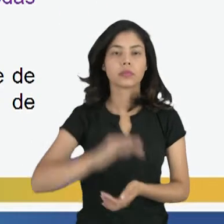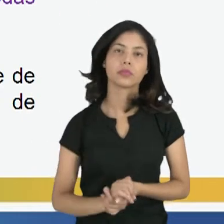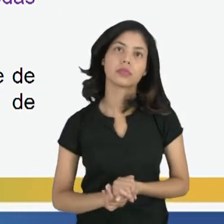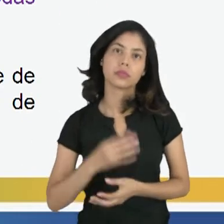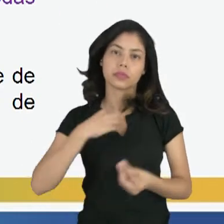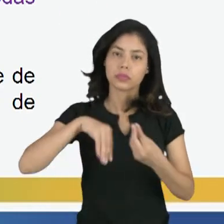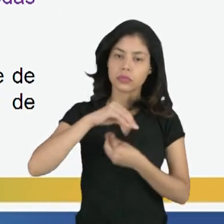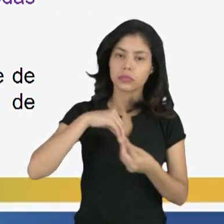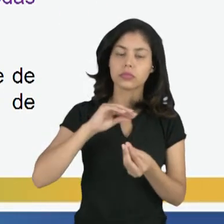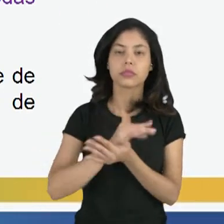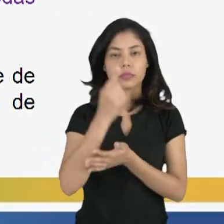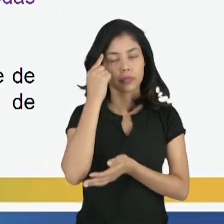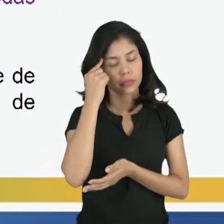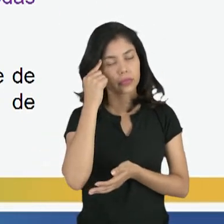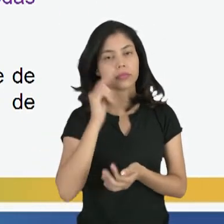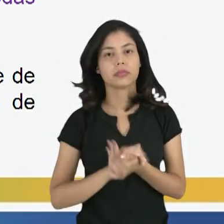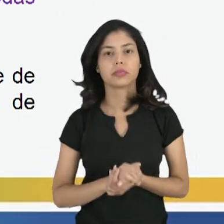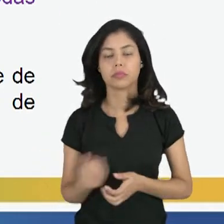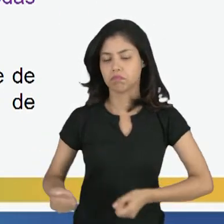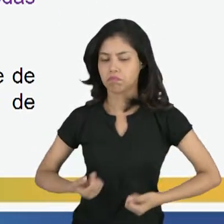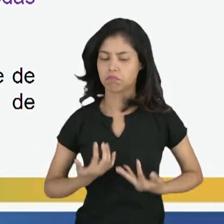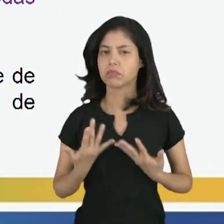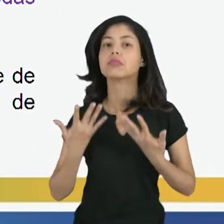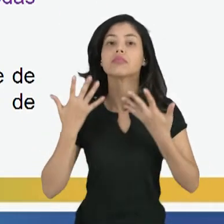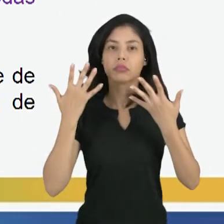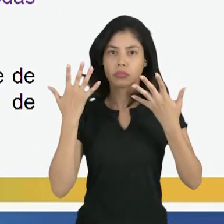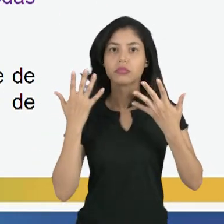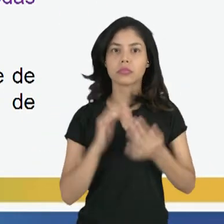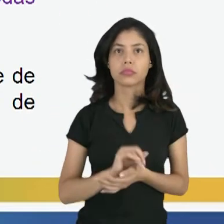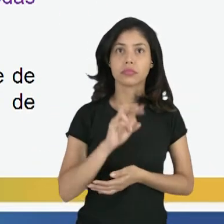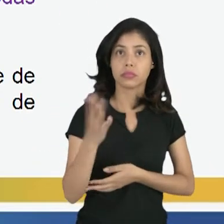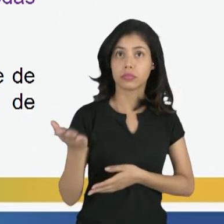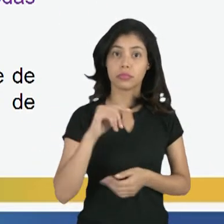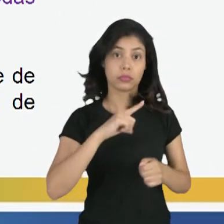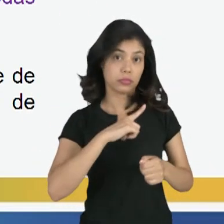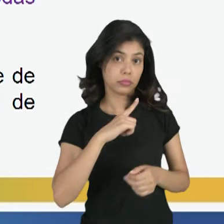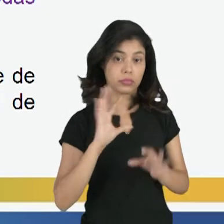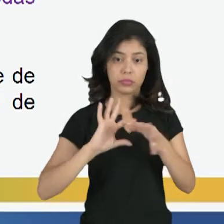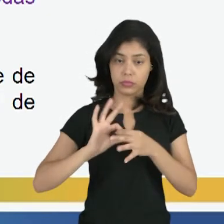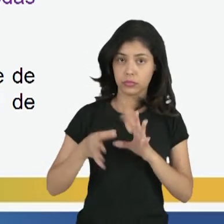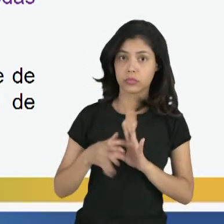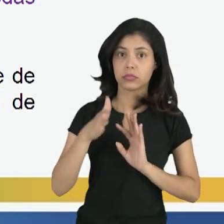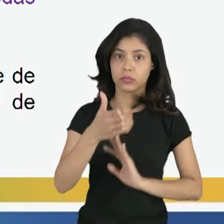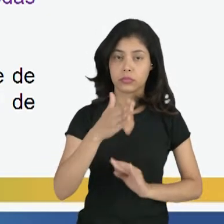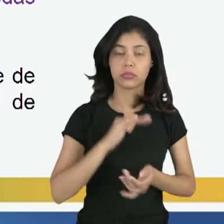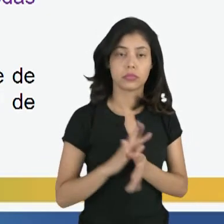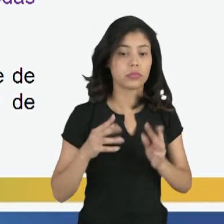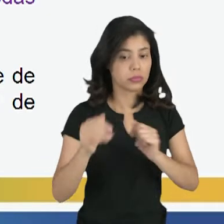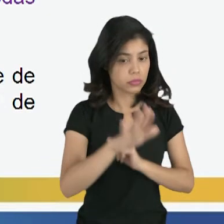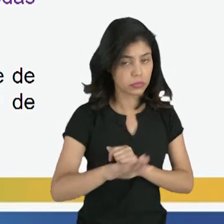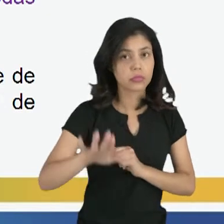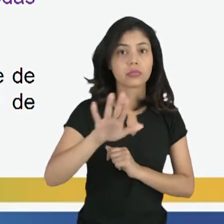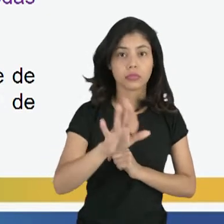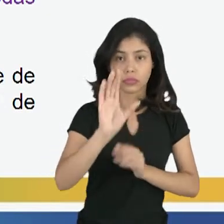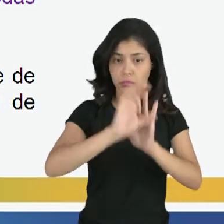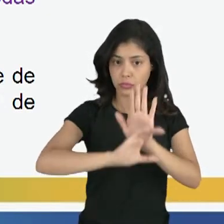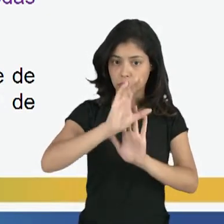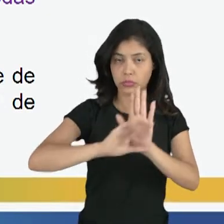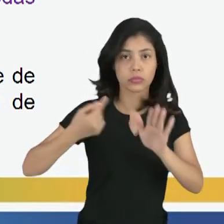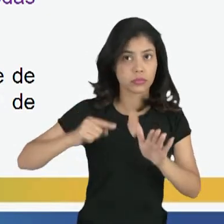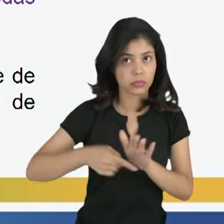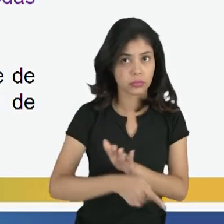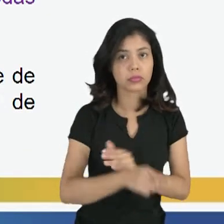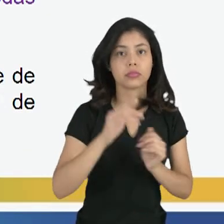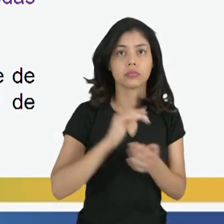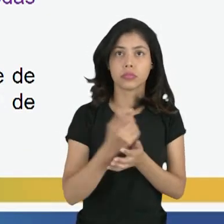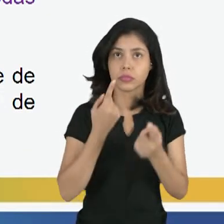Desenvolveram pensamentos que são fabulosos, né? Então, vamos ter essa contextualização de todos esses conceitos dentro